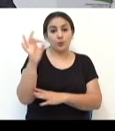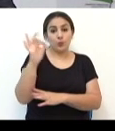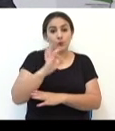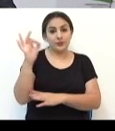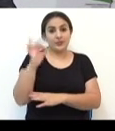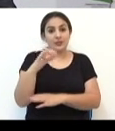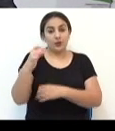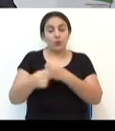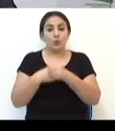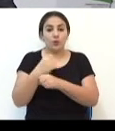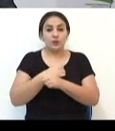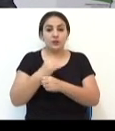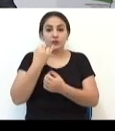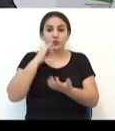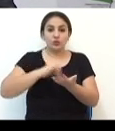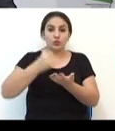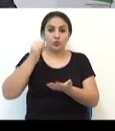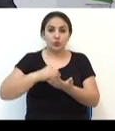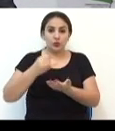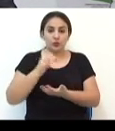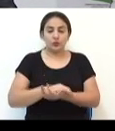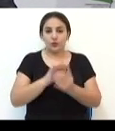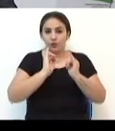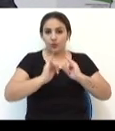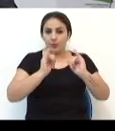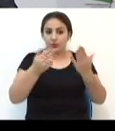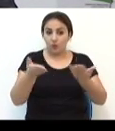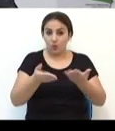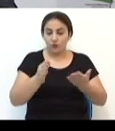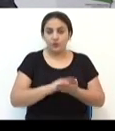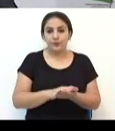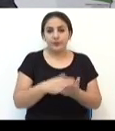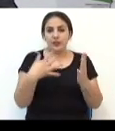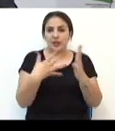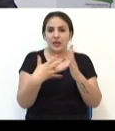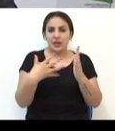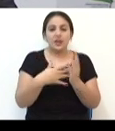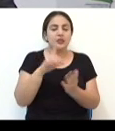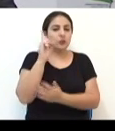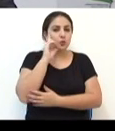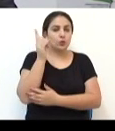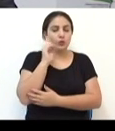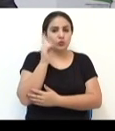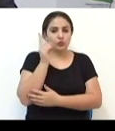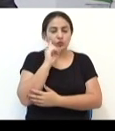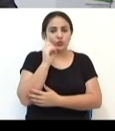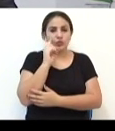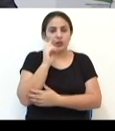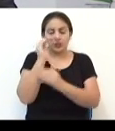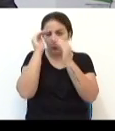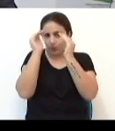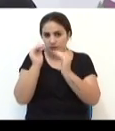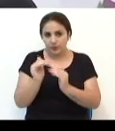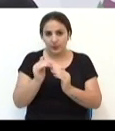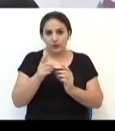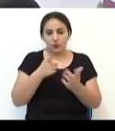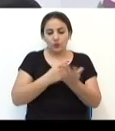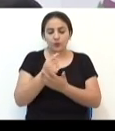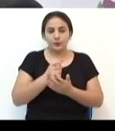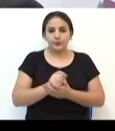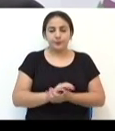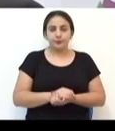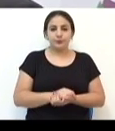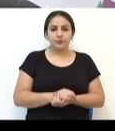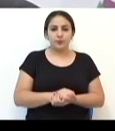ano de juros, foi anunciado isso hoje, das grandes redes que dia a dia desrespeitam os consumidores. Ele